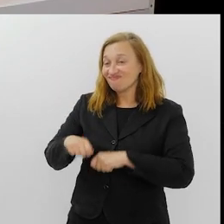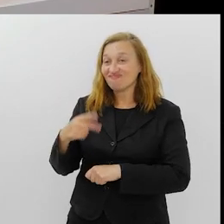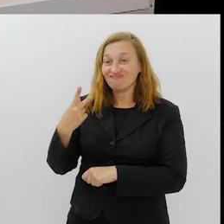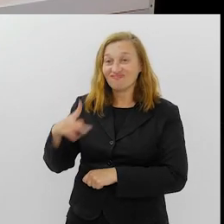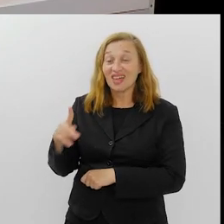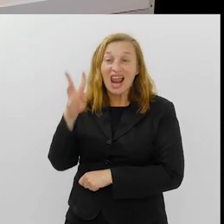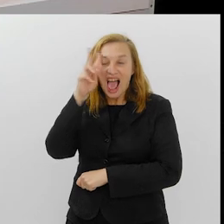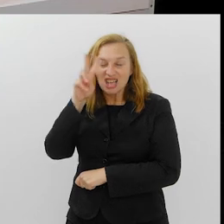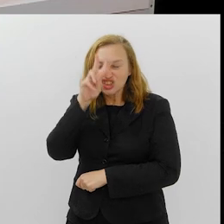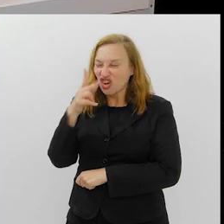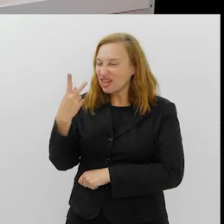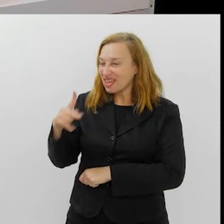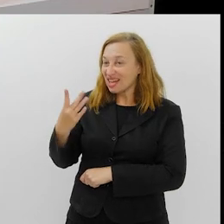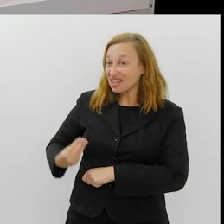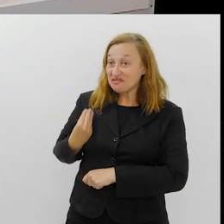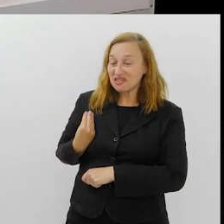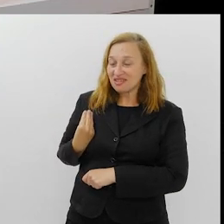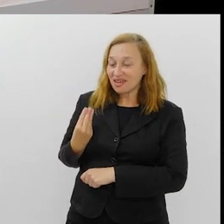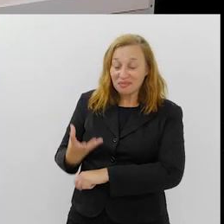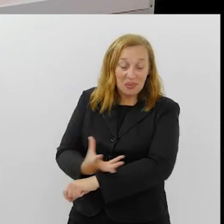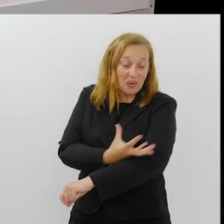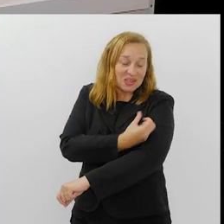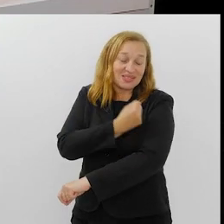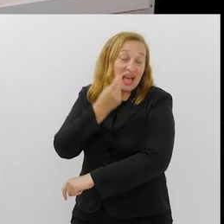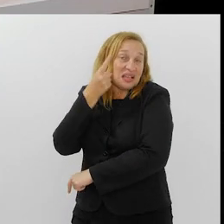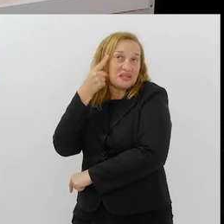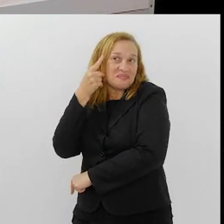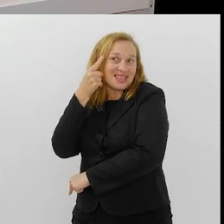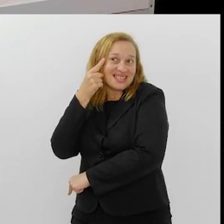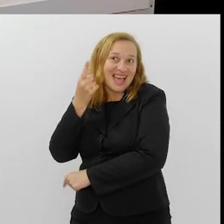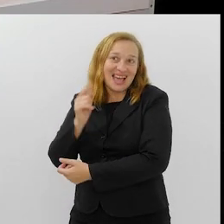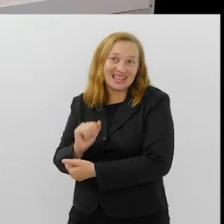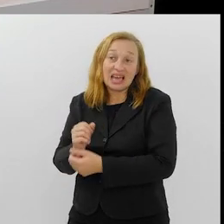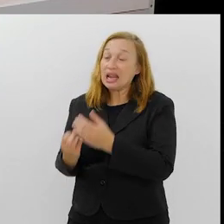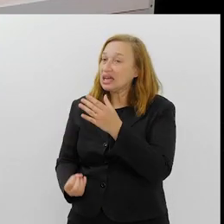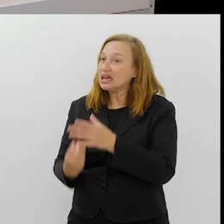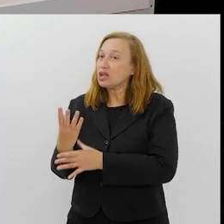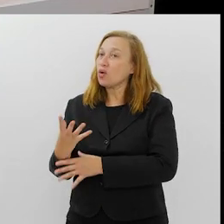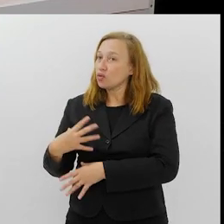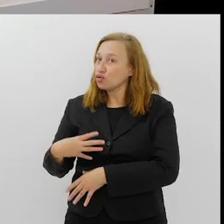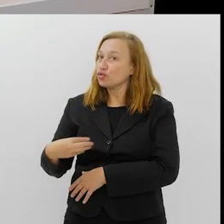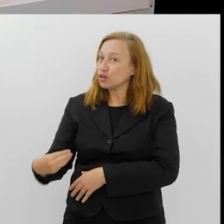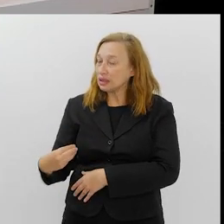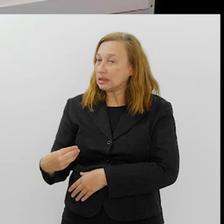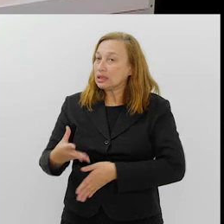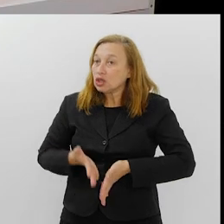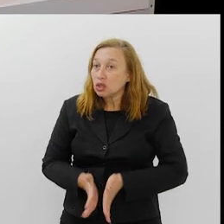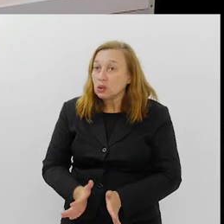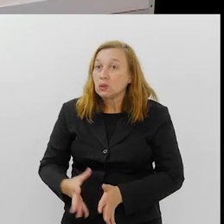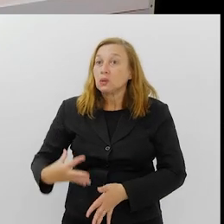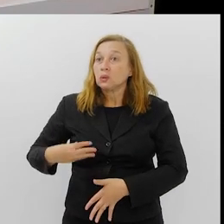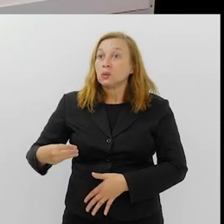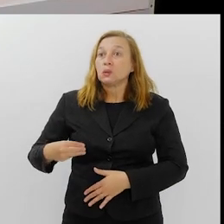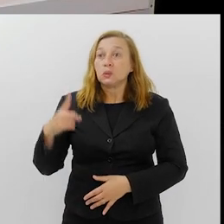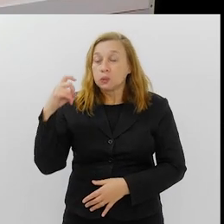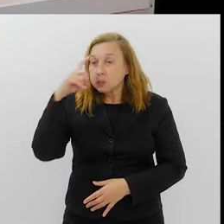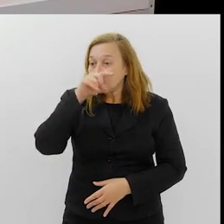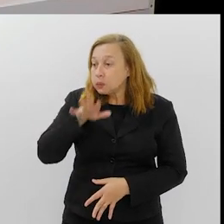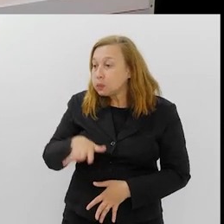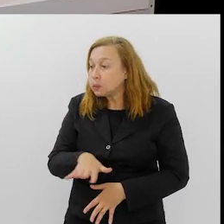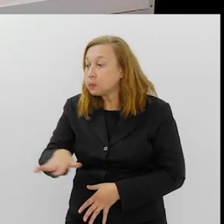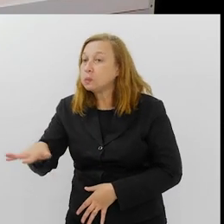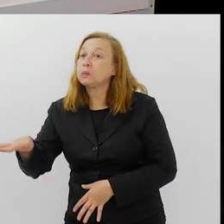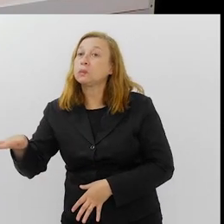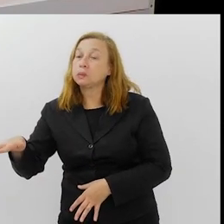capacidade dela, e a história de vida da Maria Helena, eu fico até emocionado de pensar, né? Ela criou seus filhos na dificuldade da